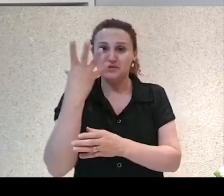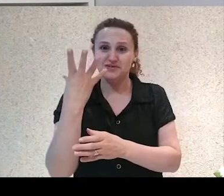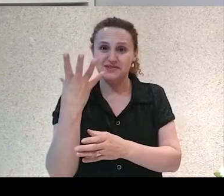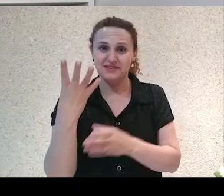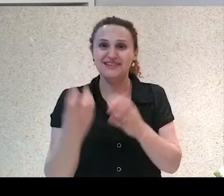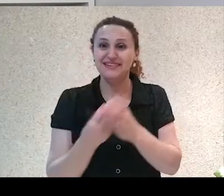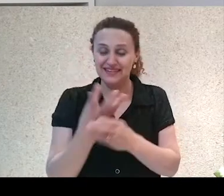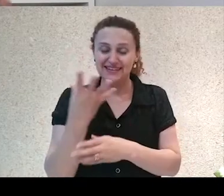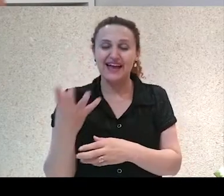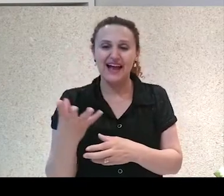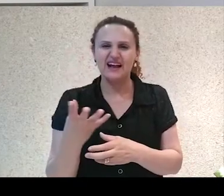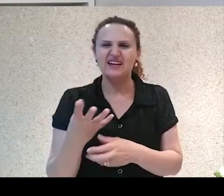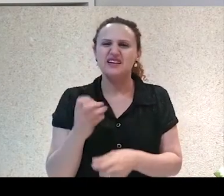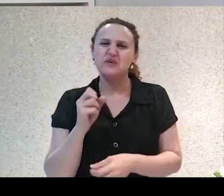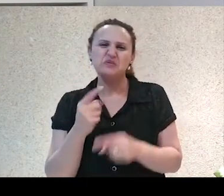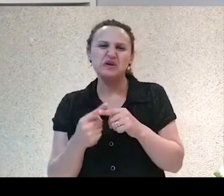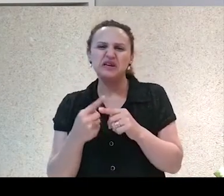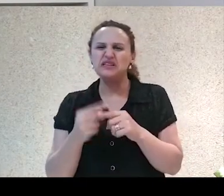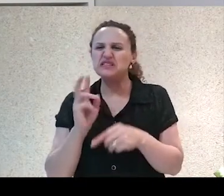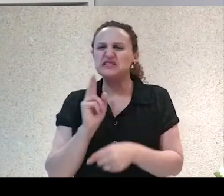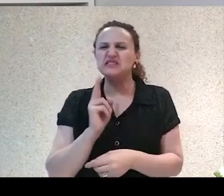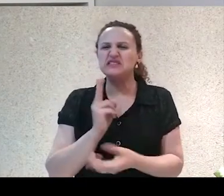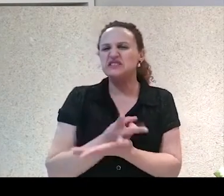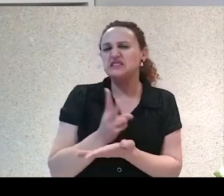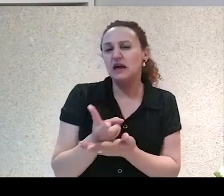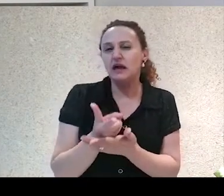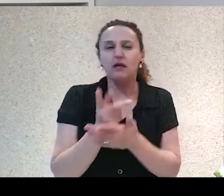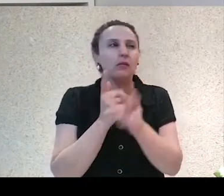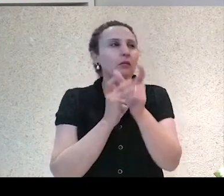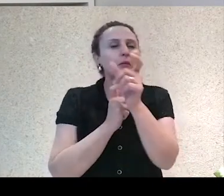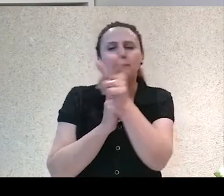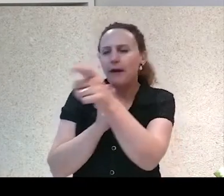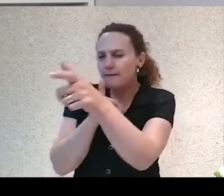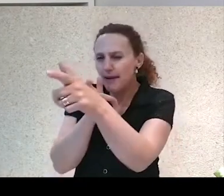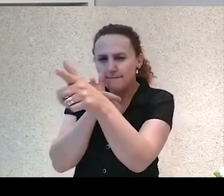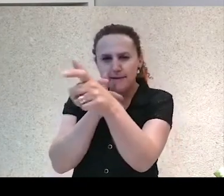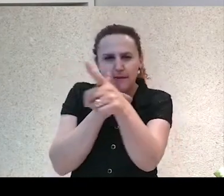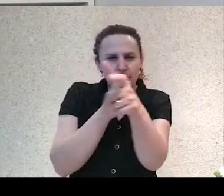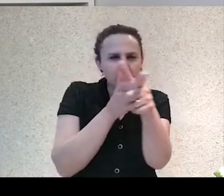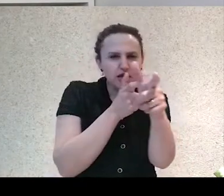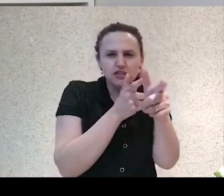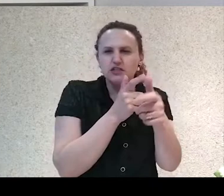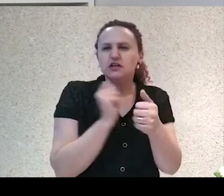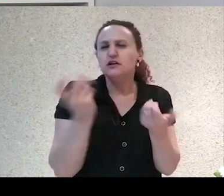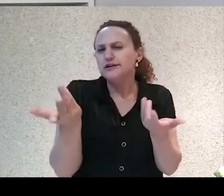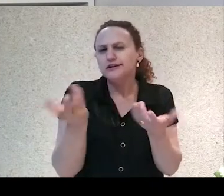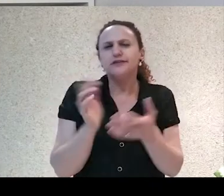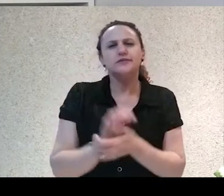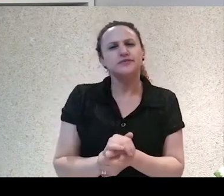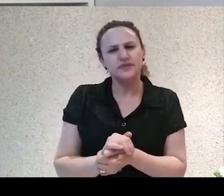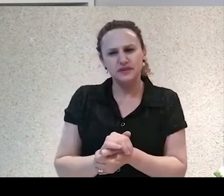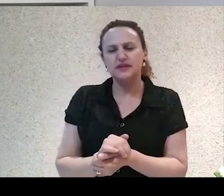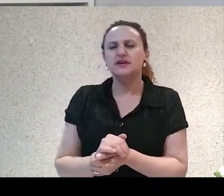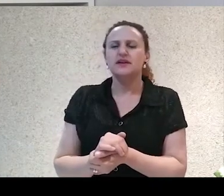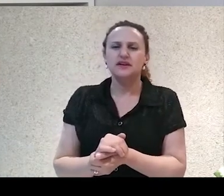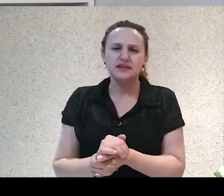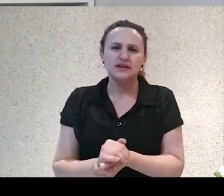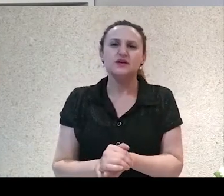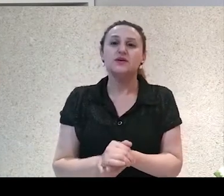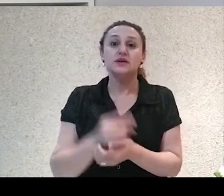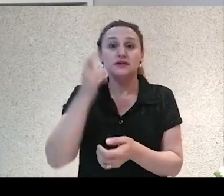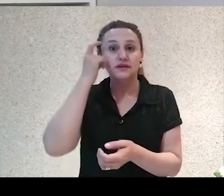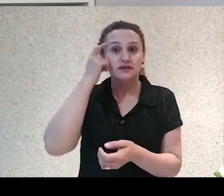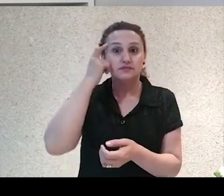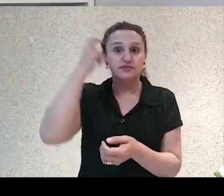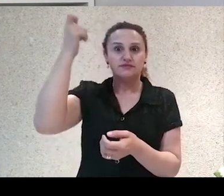pôde se acomodar em sociedades cada vez maiores e isso possibilitou, então, a existência de grupos mais